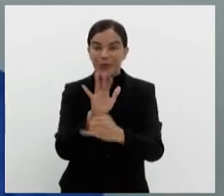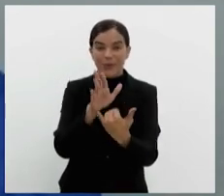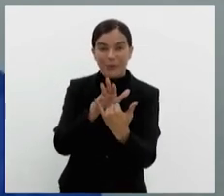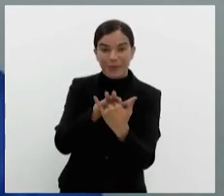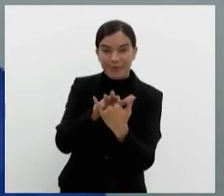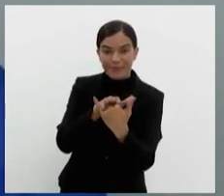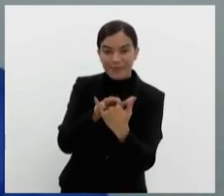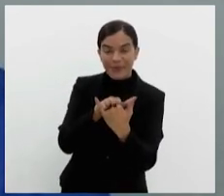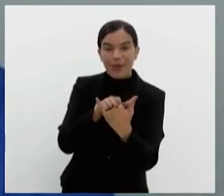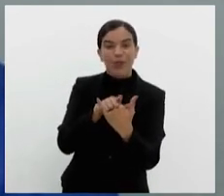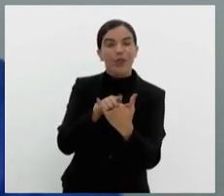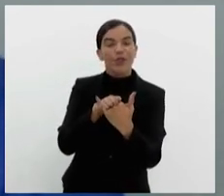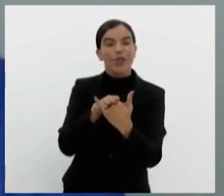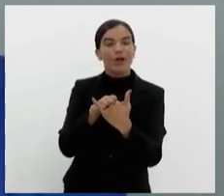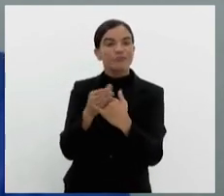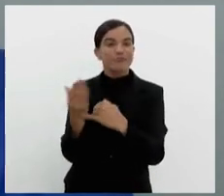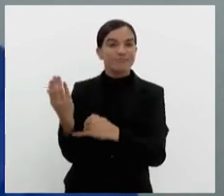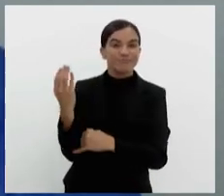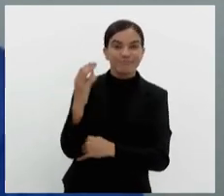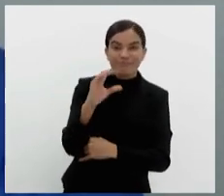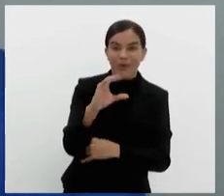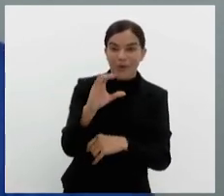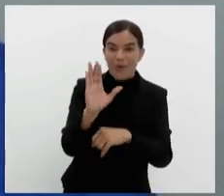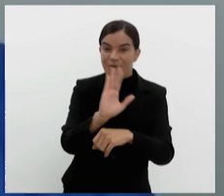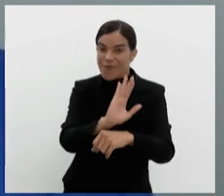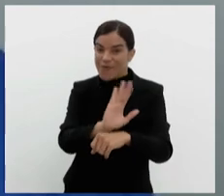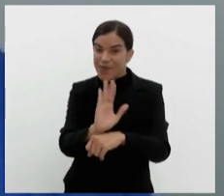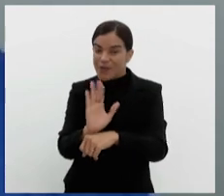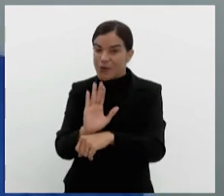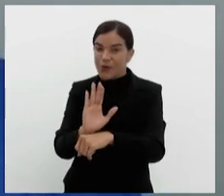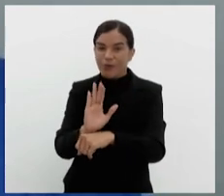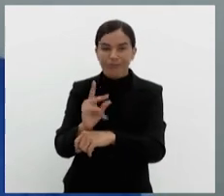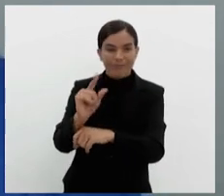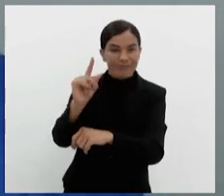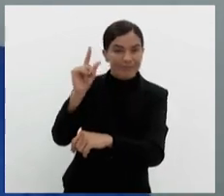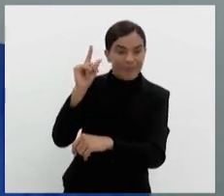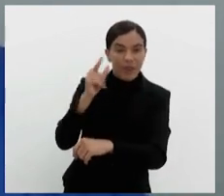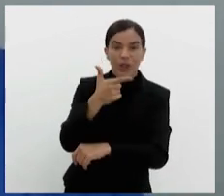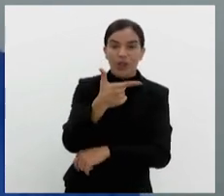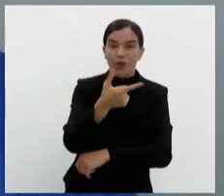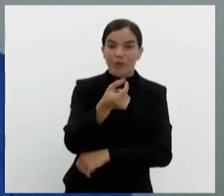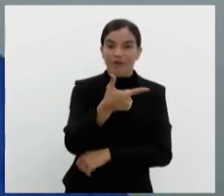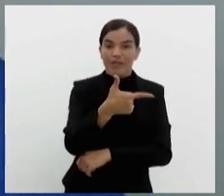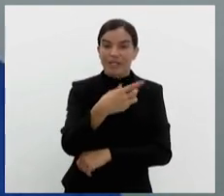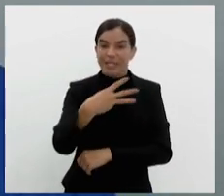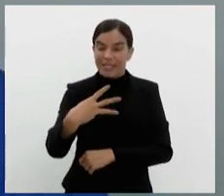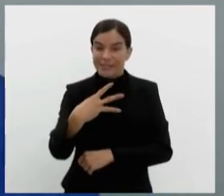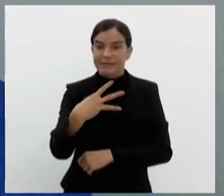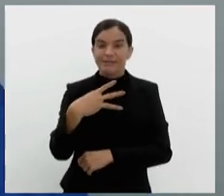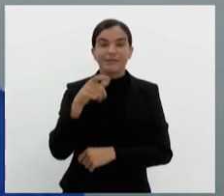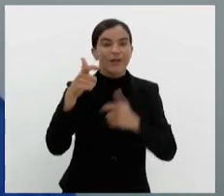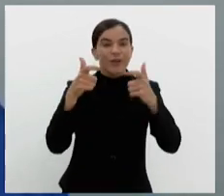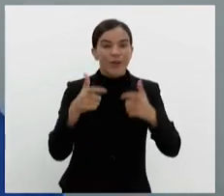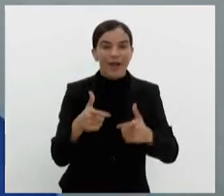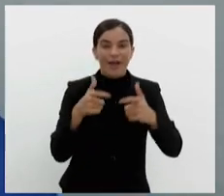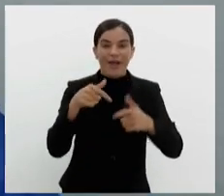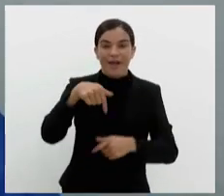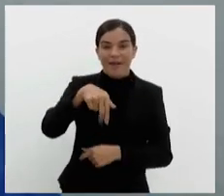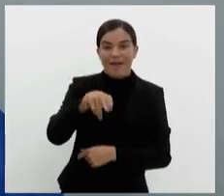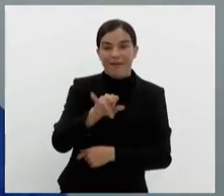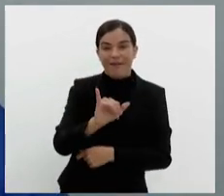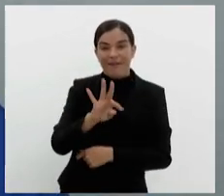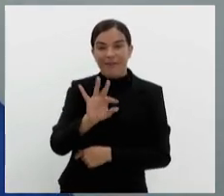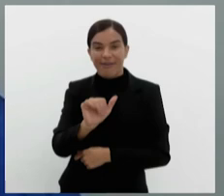lançaremos o vídeo de um concerto que fizemos em 2023, na Quinta da Boa Vista, com o nosso